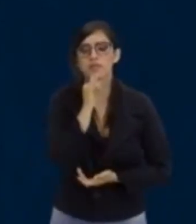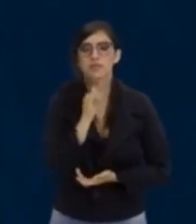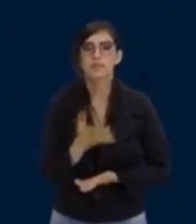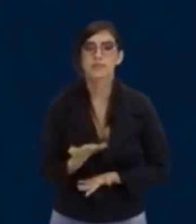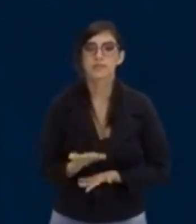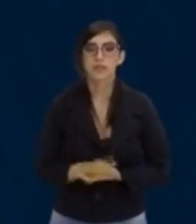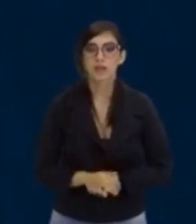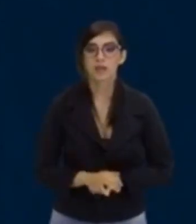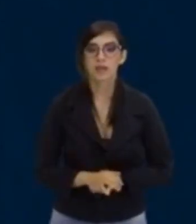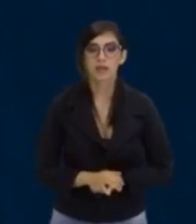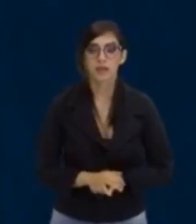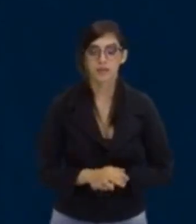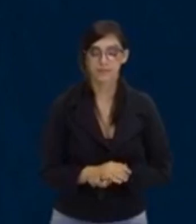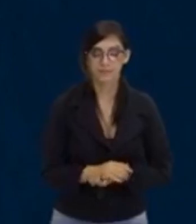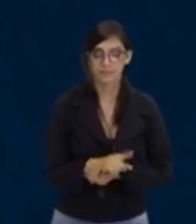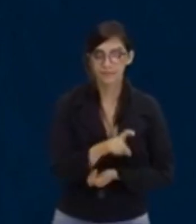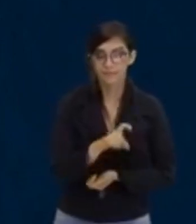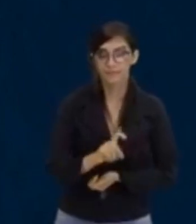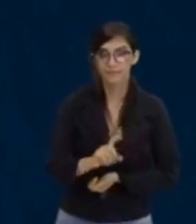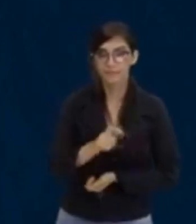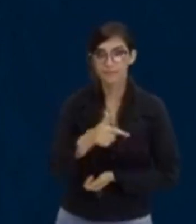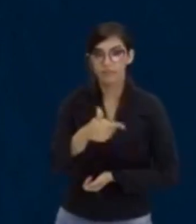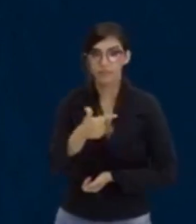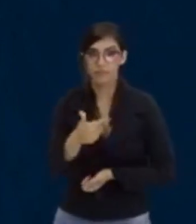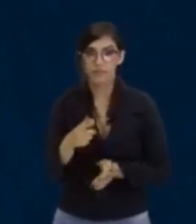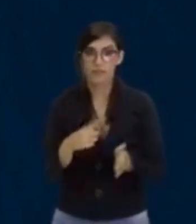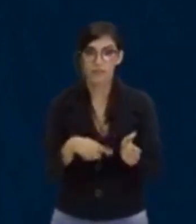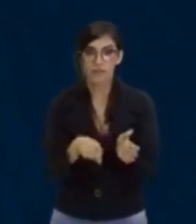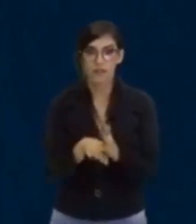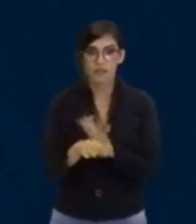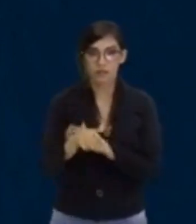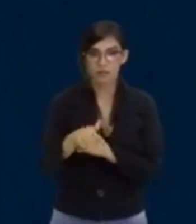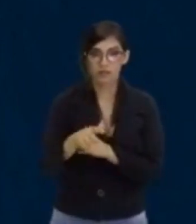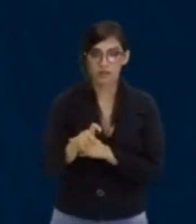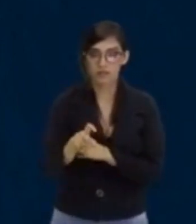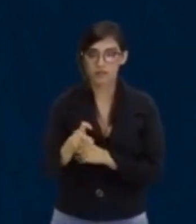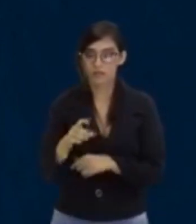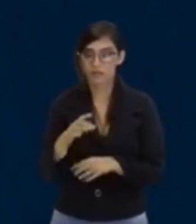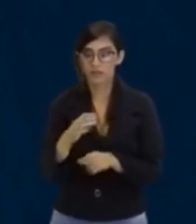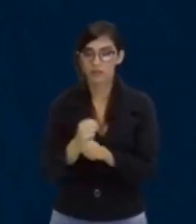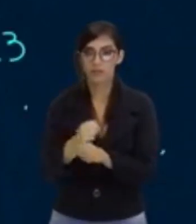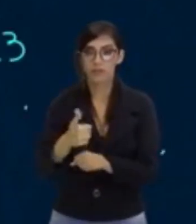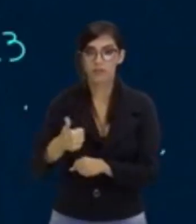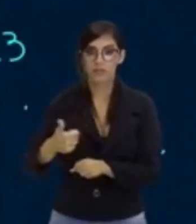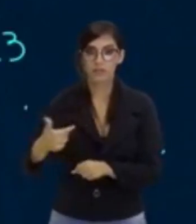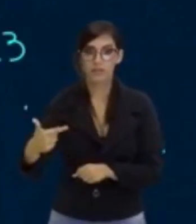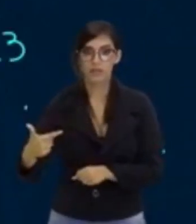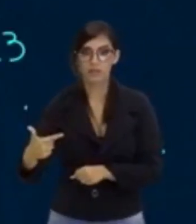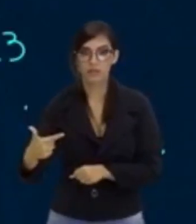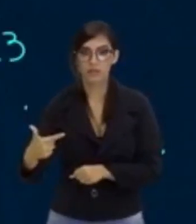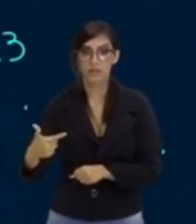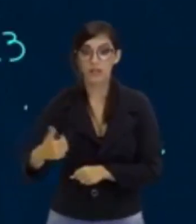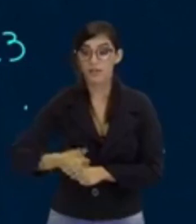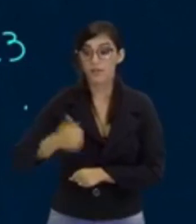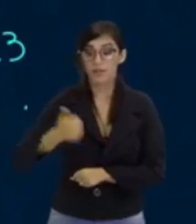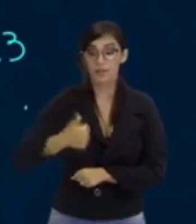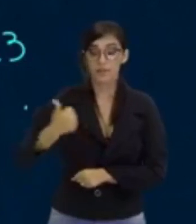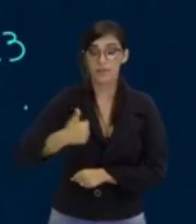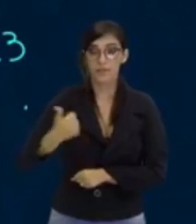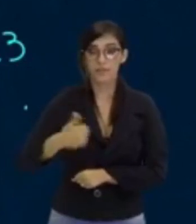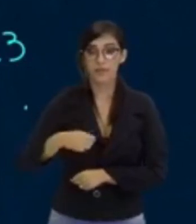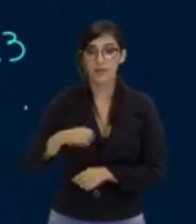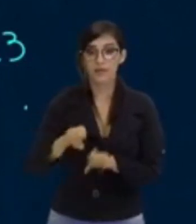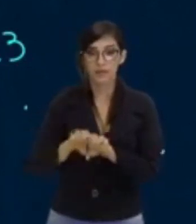x² menos 7x mais 12, pessoal, eu lembro dessa equação em algum momento, verdade, era essa nossa primeira